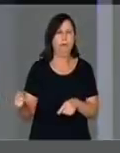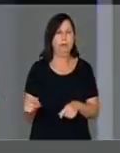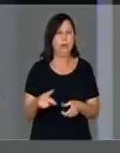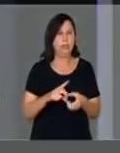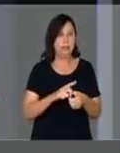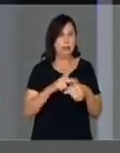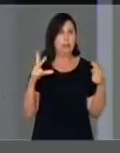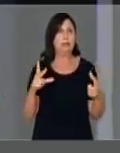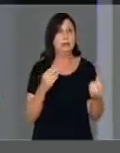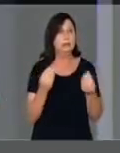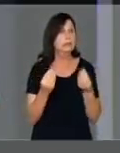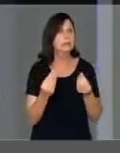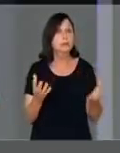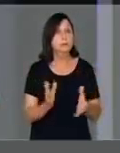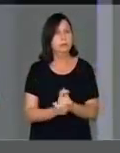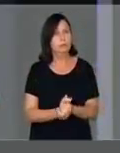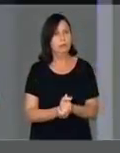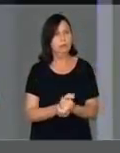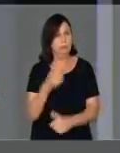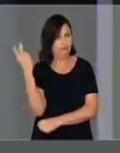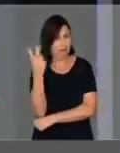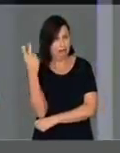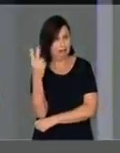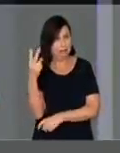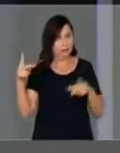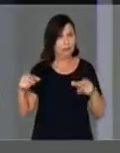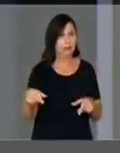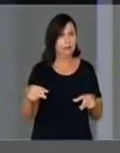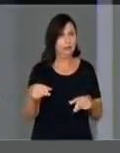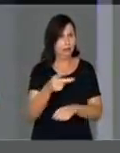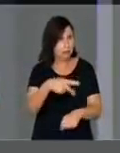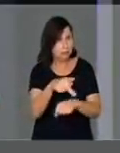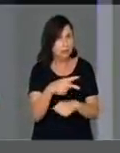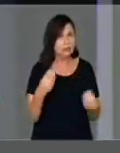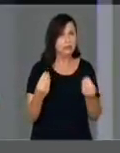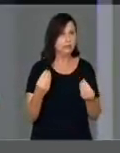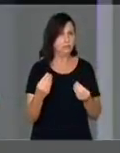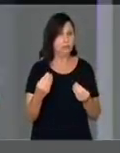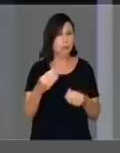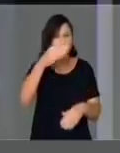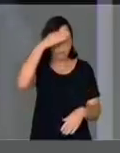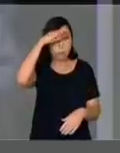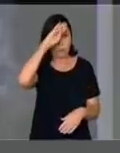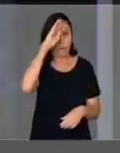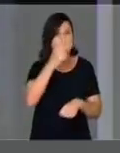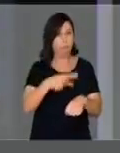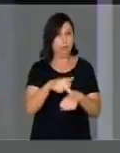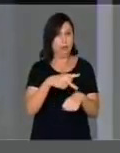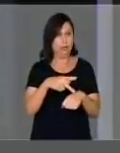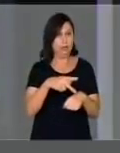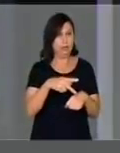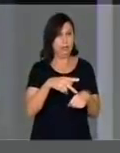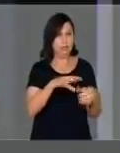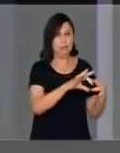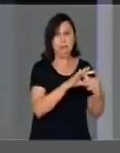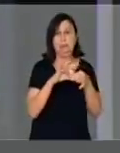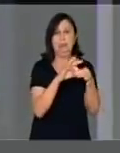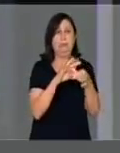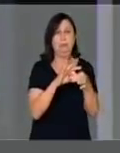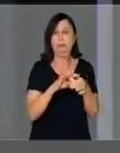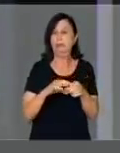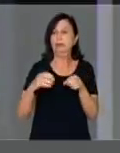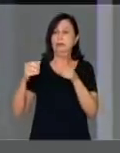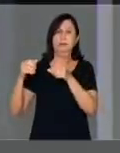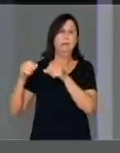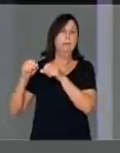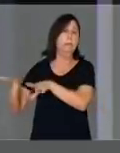Democracia. A democracia da Venezuela. A democracia de Cuba. Vai para lá com eles. Então